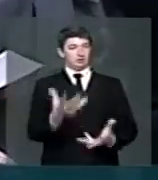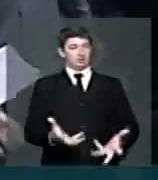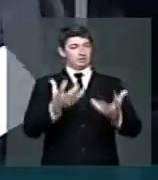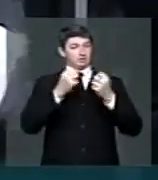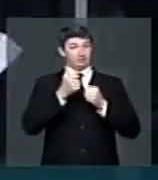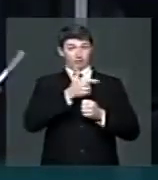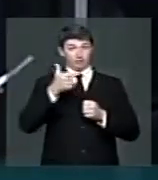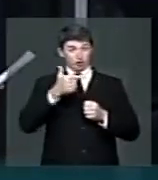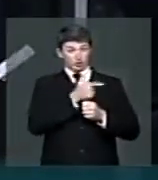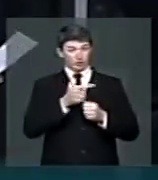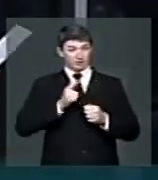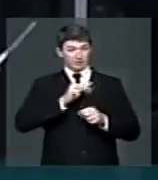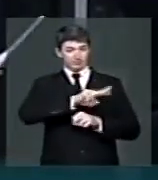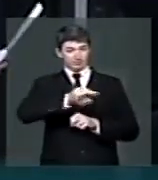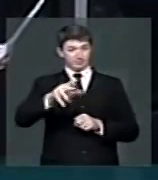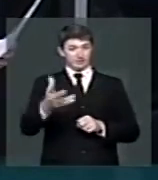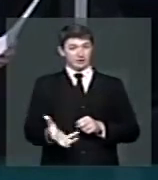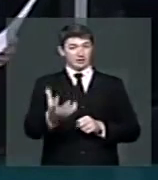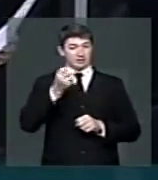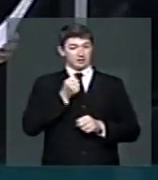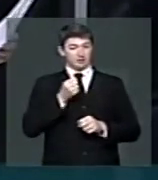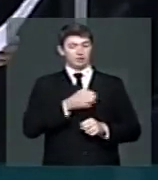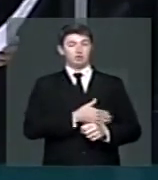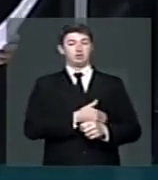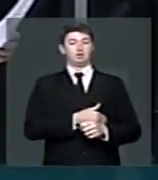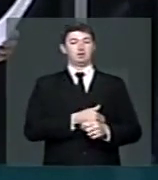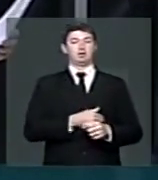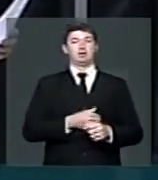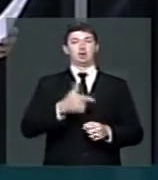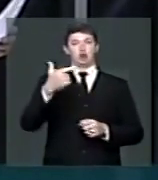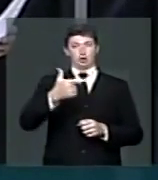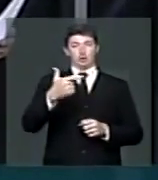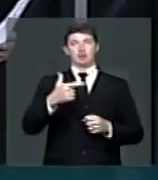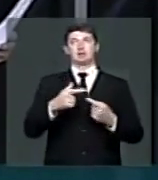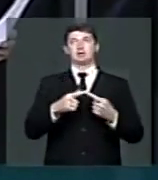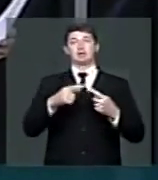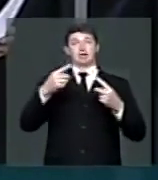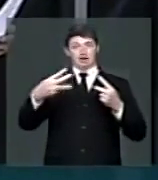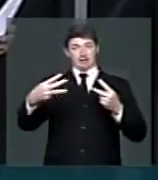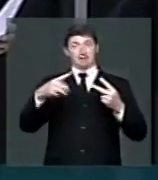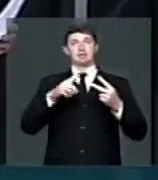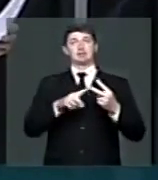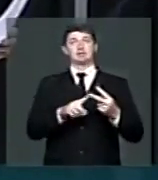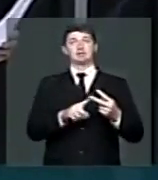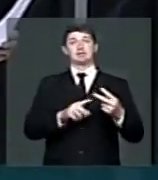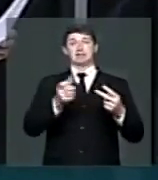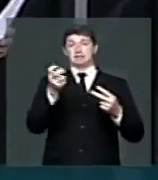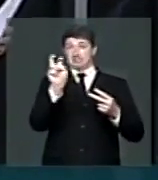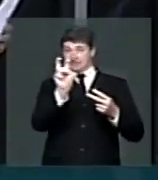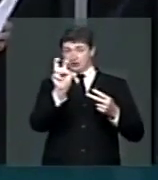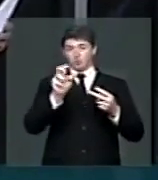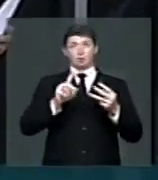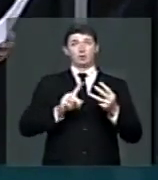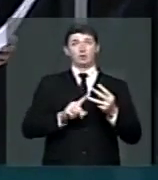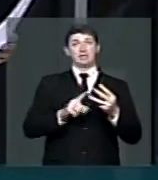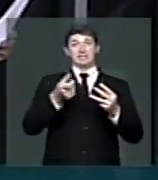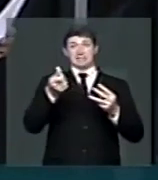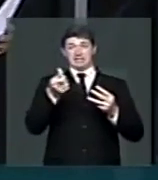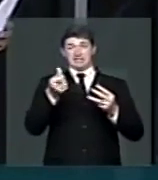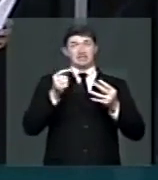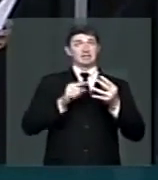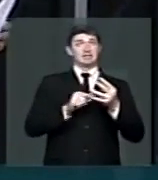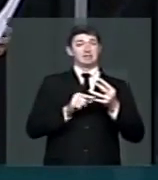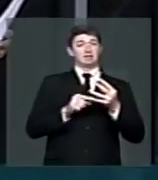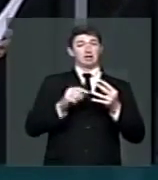das 22 emendas a 2, a 3, a 5, a 6,